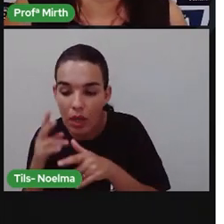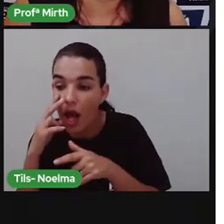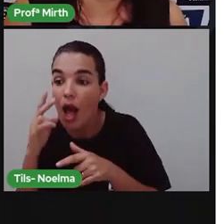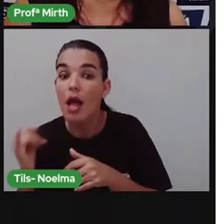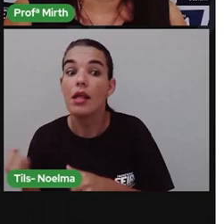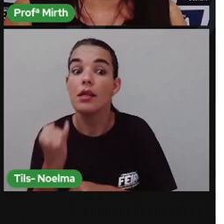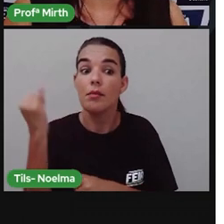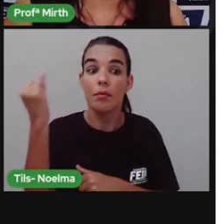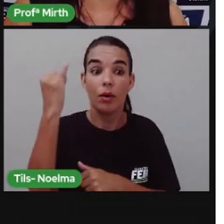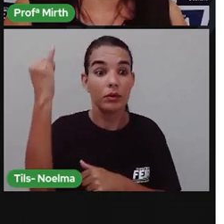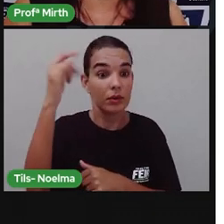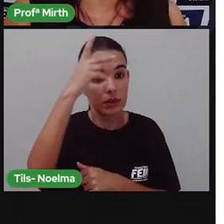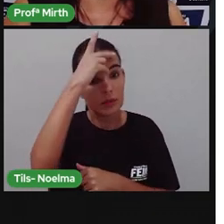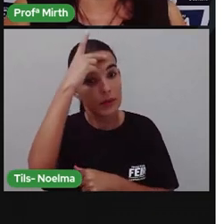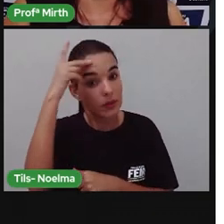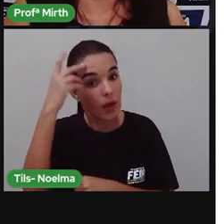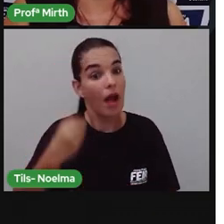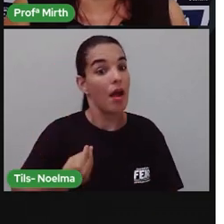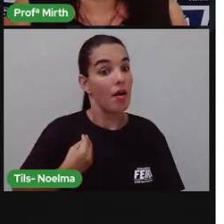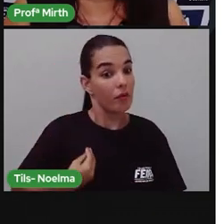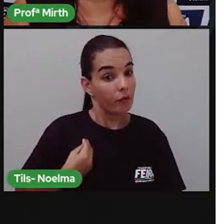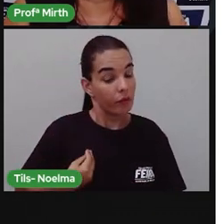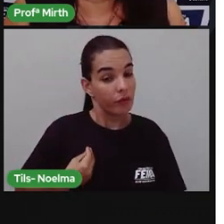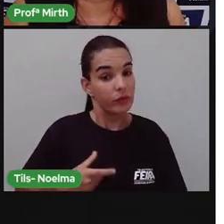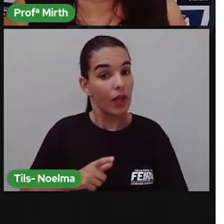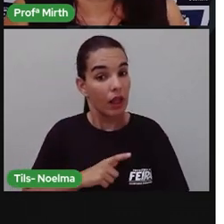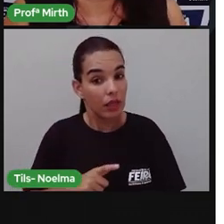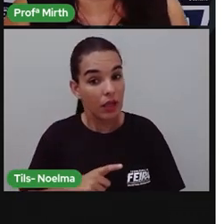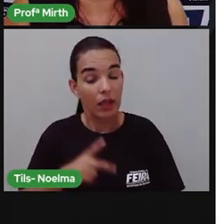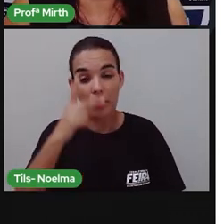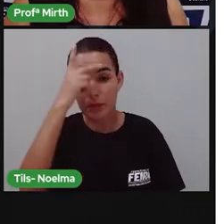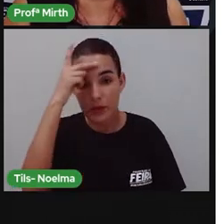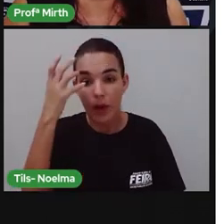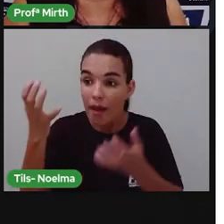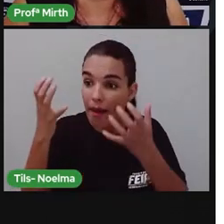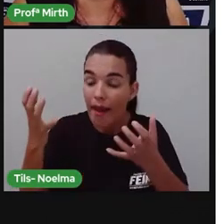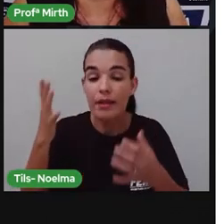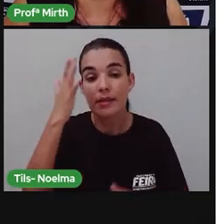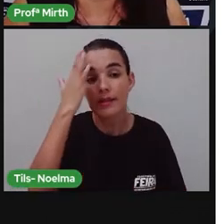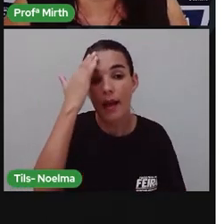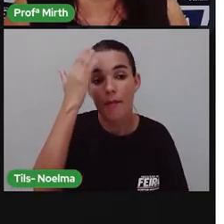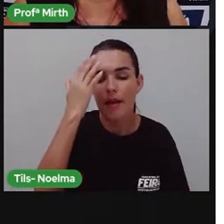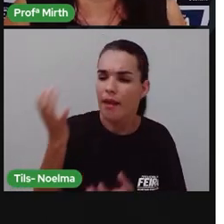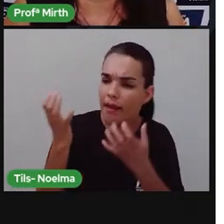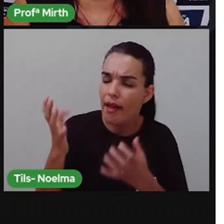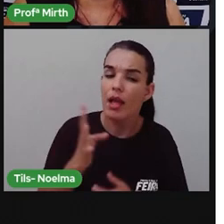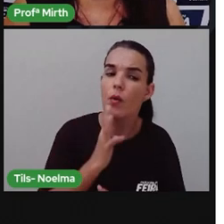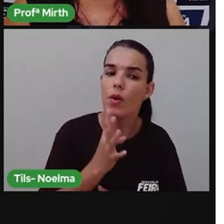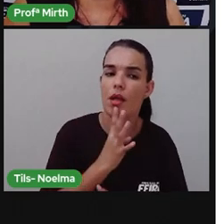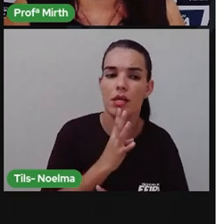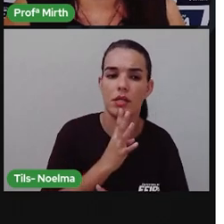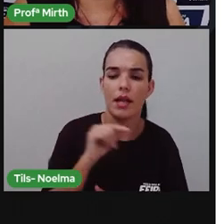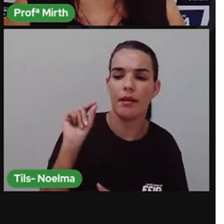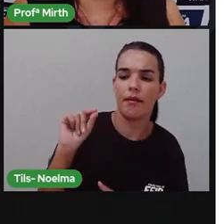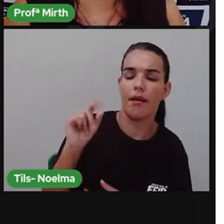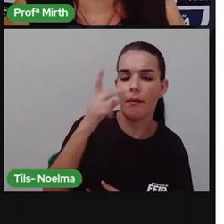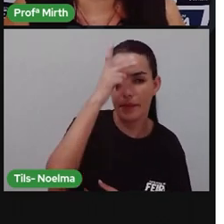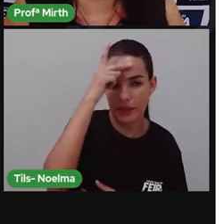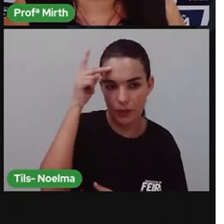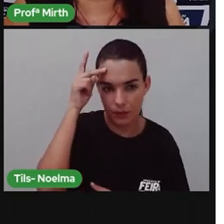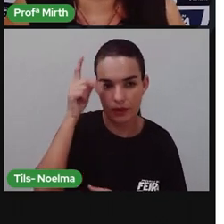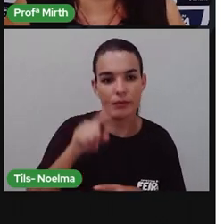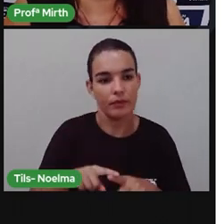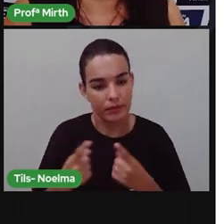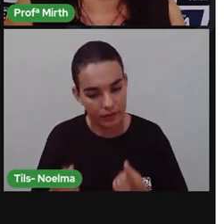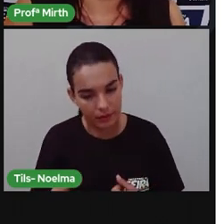importante e a vida dela tem interesse público, né? As pessoas têm interesse de conhecer a vida dela. Pode ser que